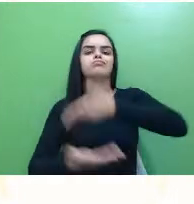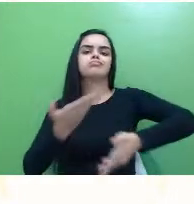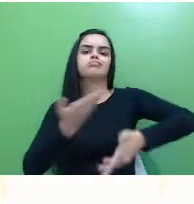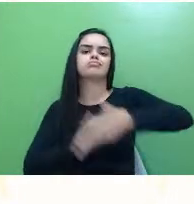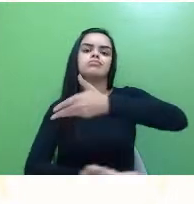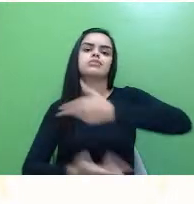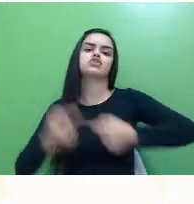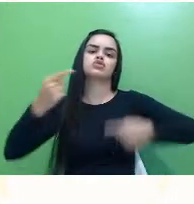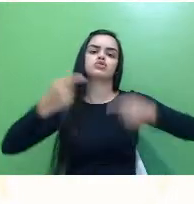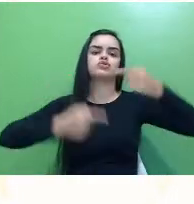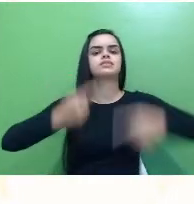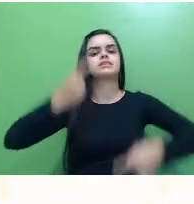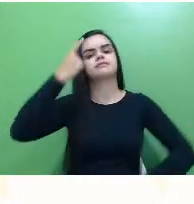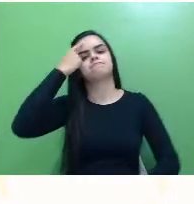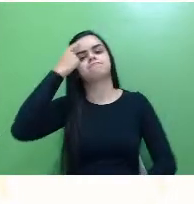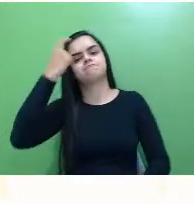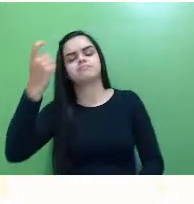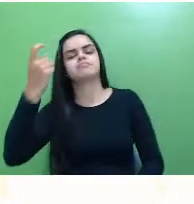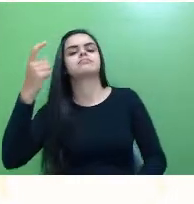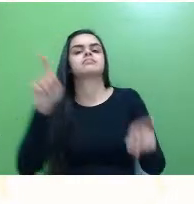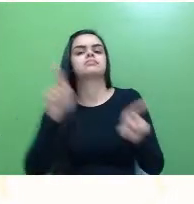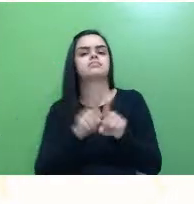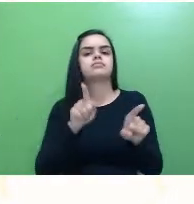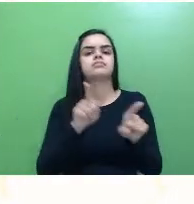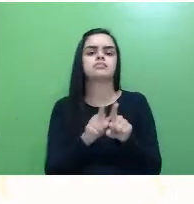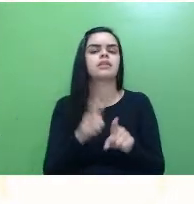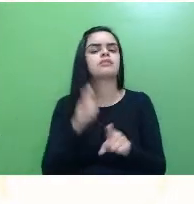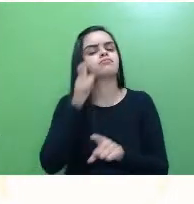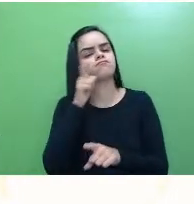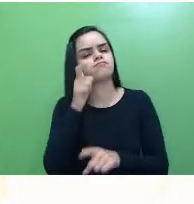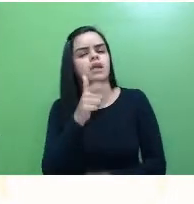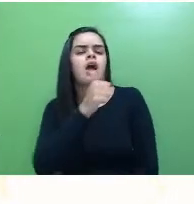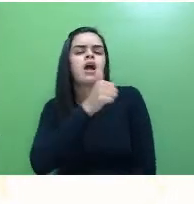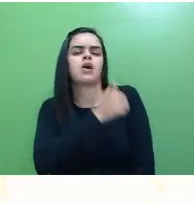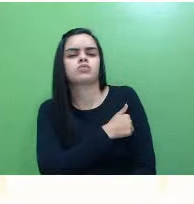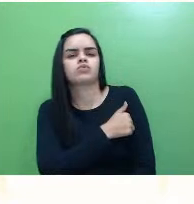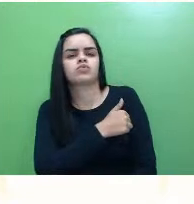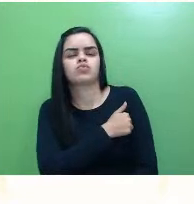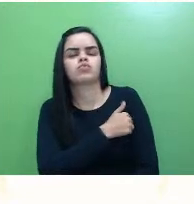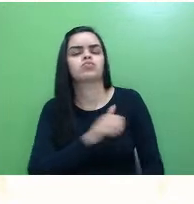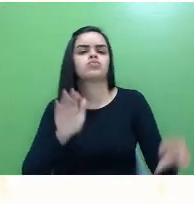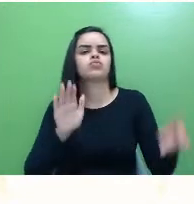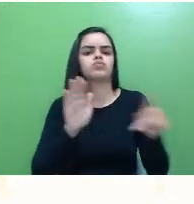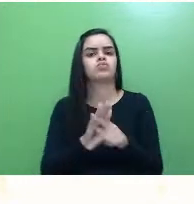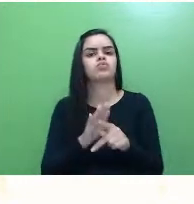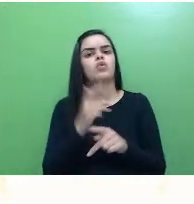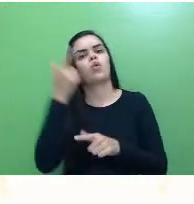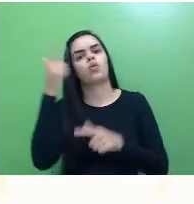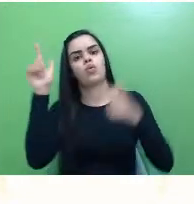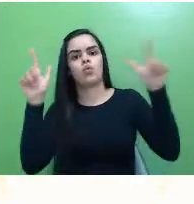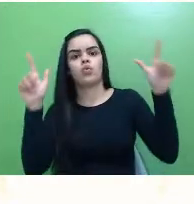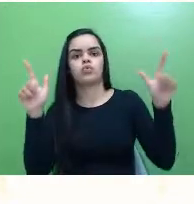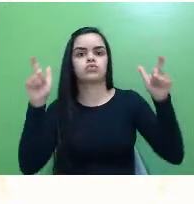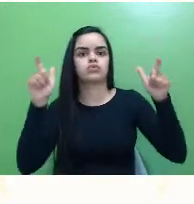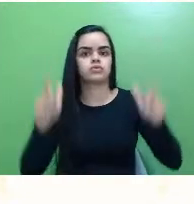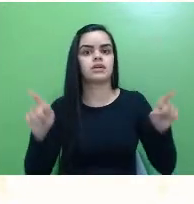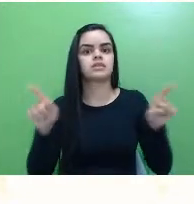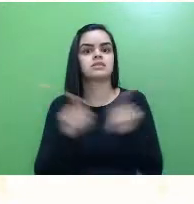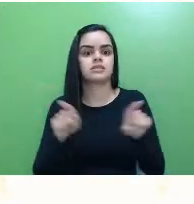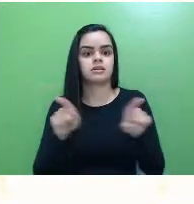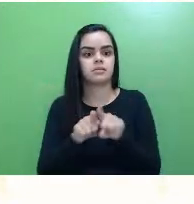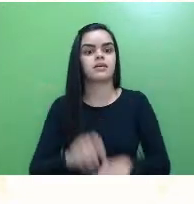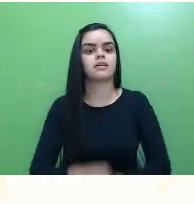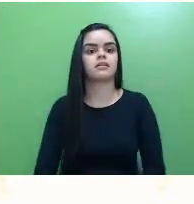de discutir ideias entre professores, alunos, alunos de programas de outras instituições, além do IFPR.